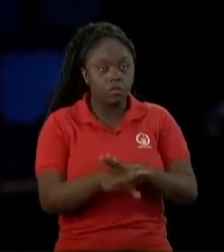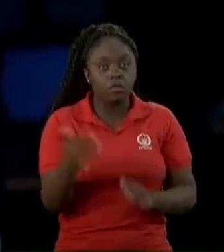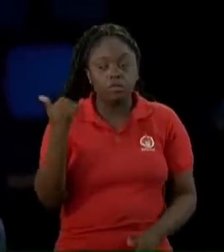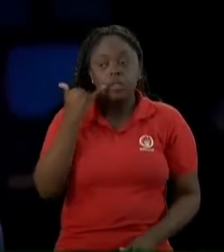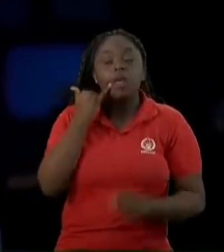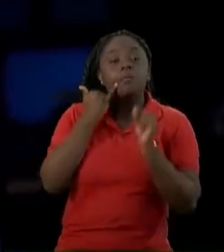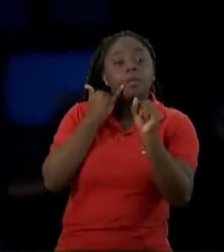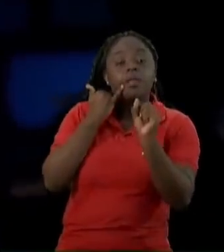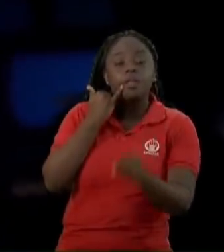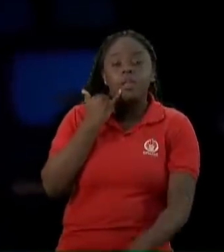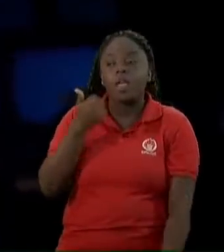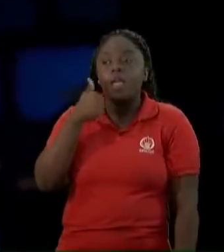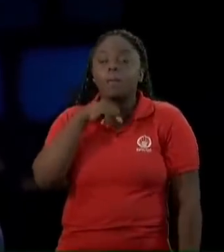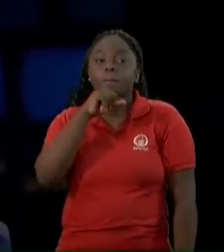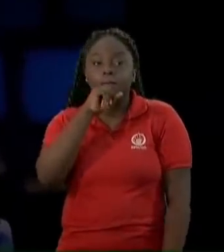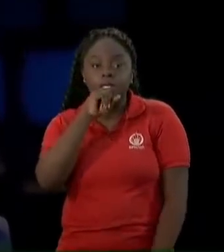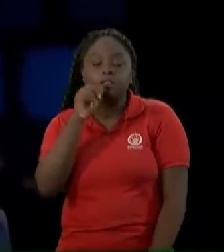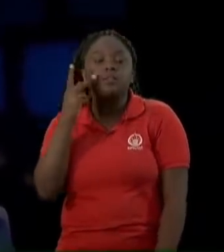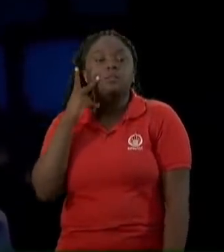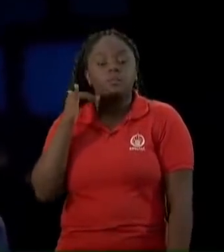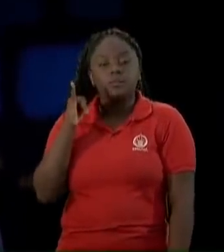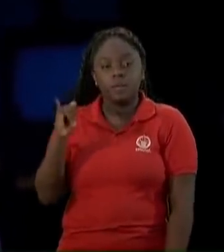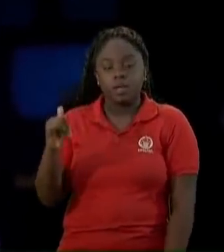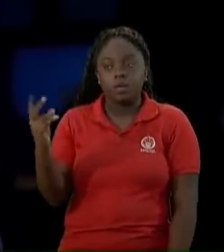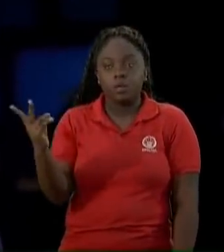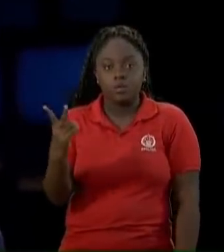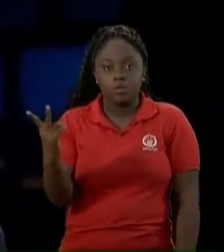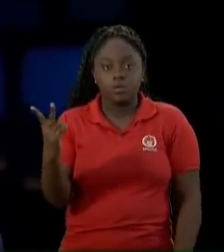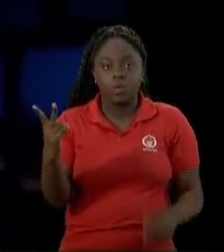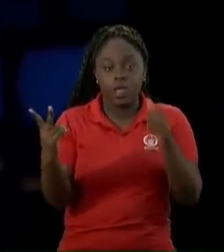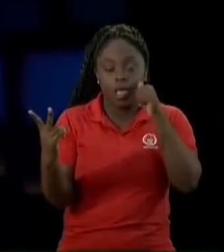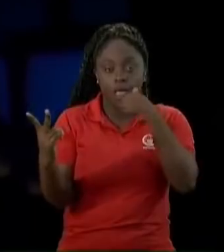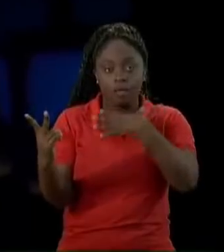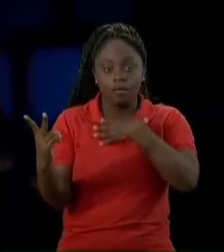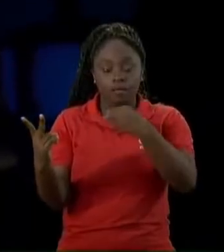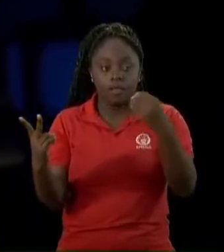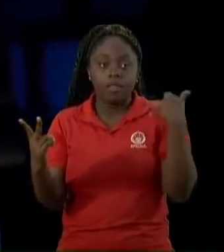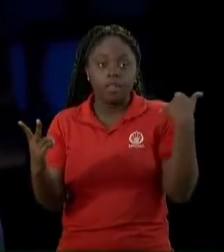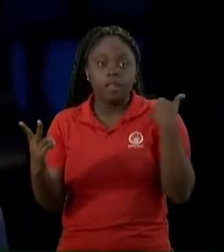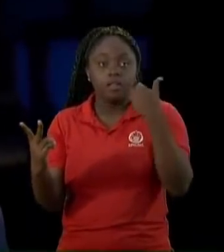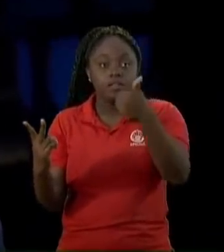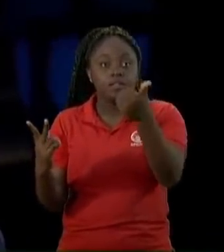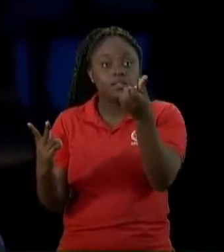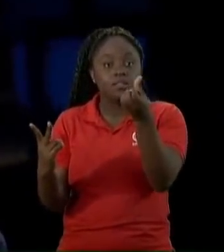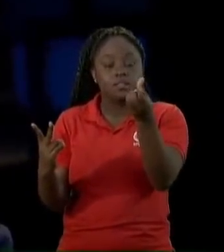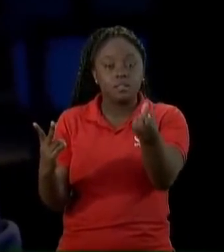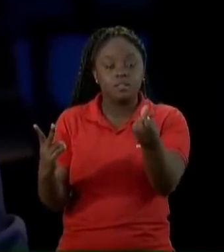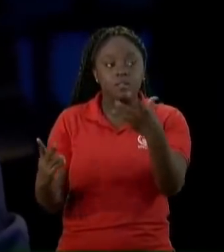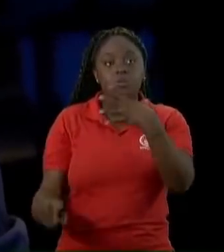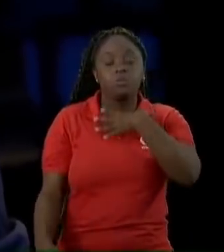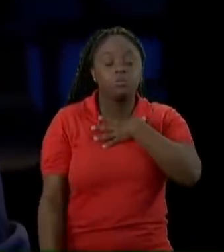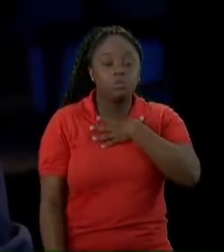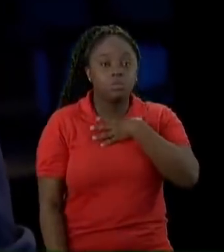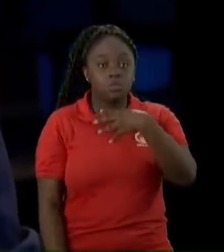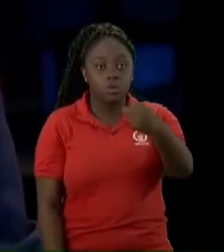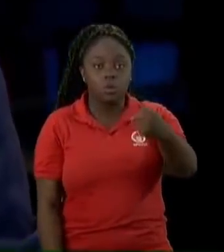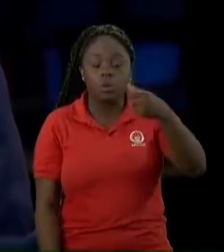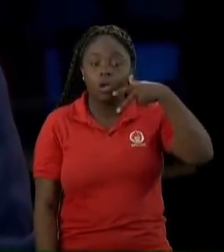Para uma mãe e um pai, que a filha de 16 anos se matou anteontem